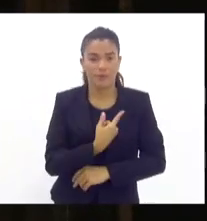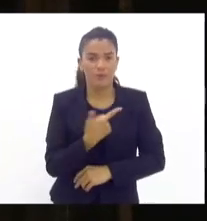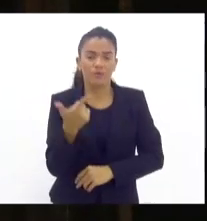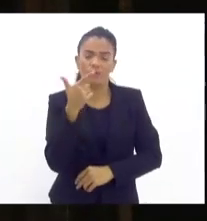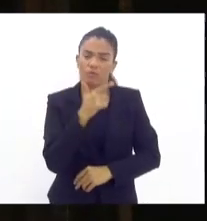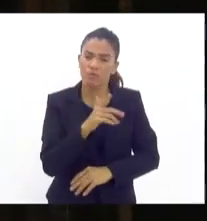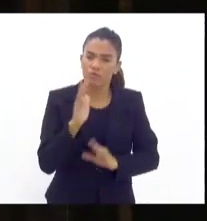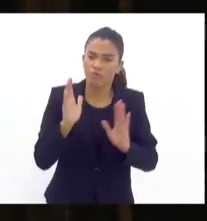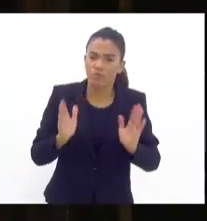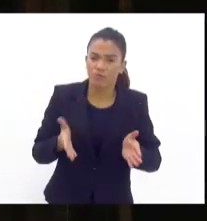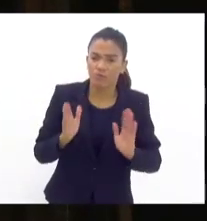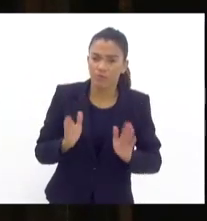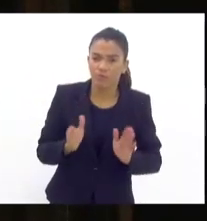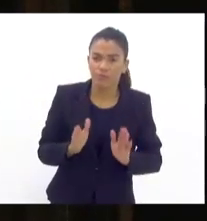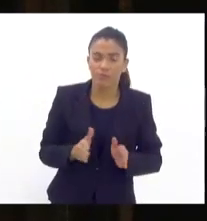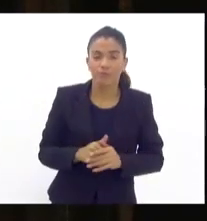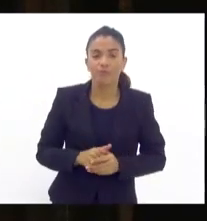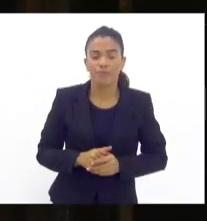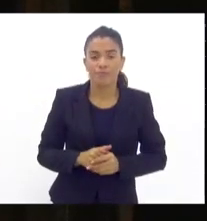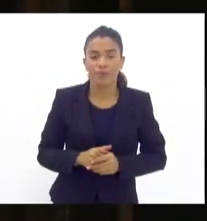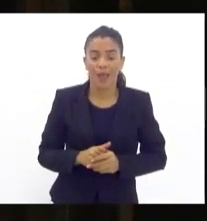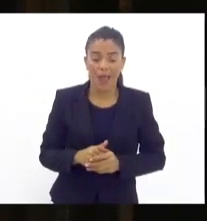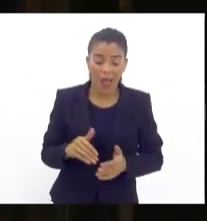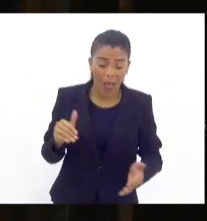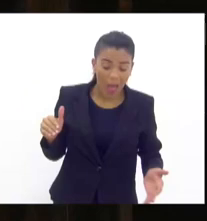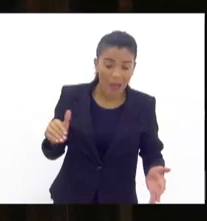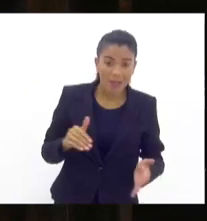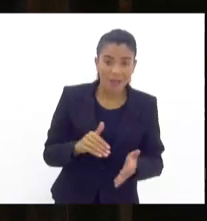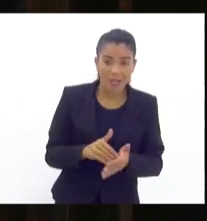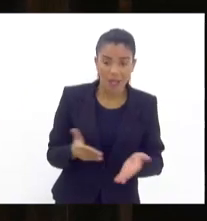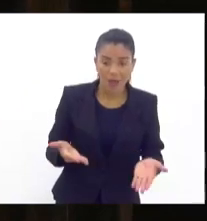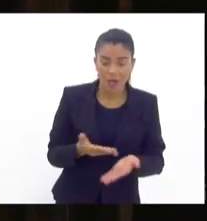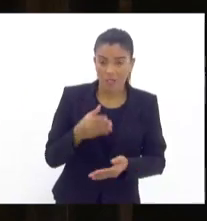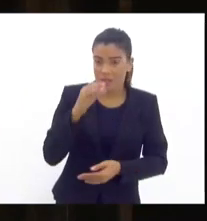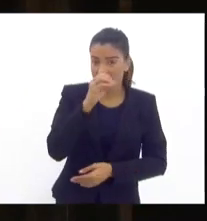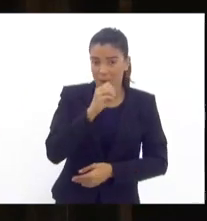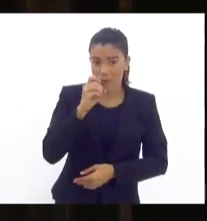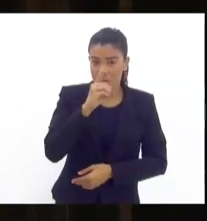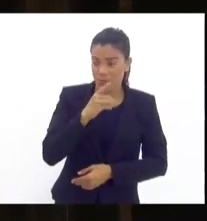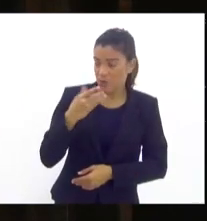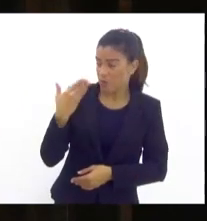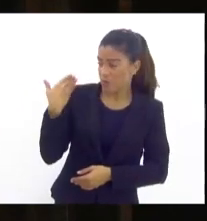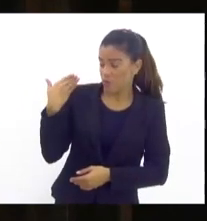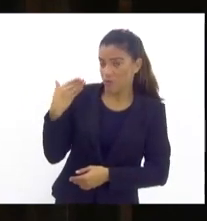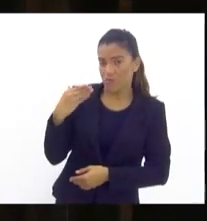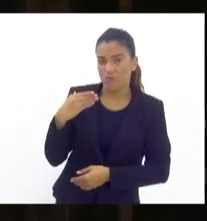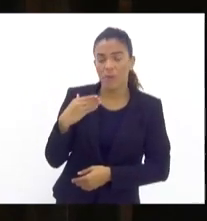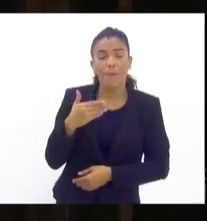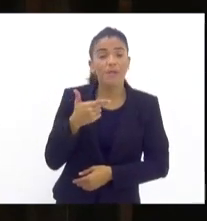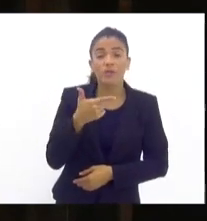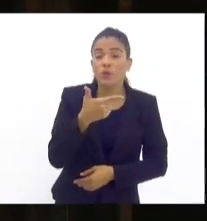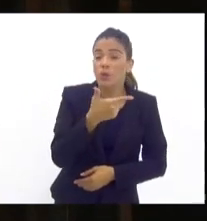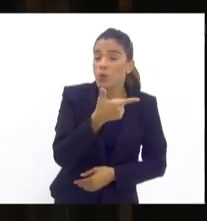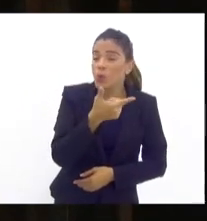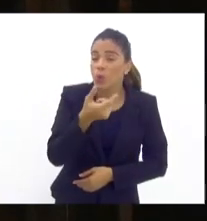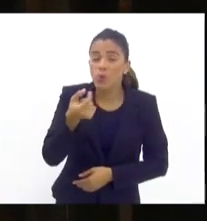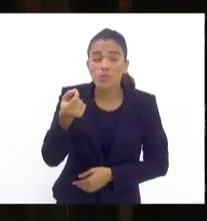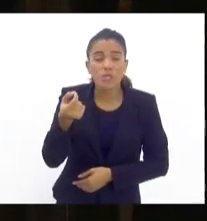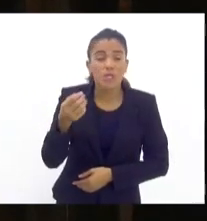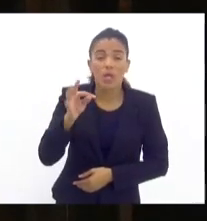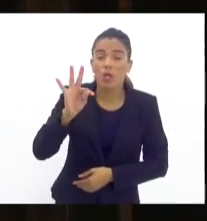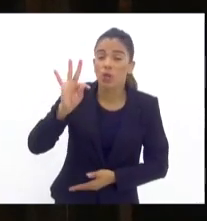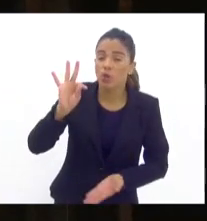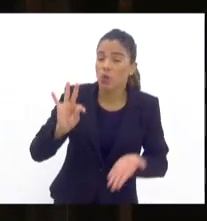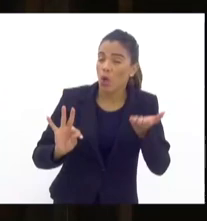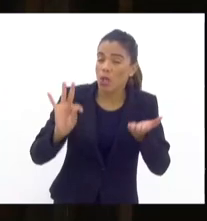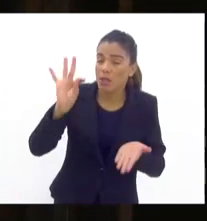até esse final de semana, já passamos de mais de 200 toneladas de barricadas retiradas.